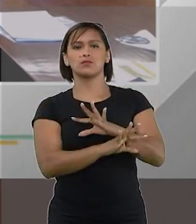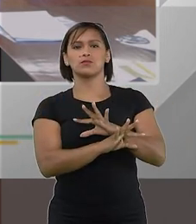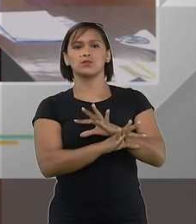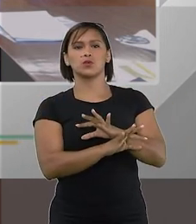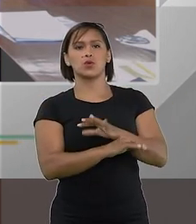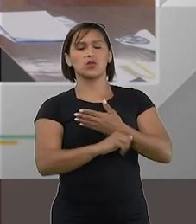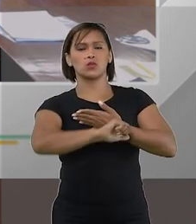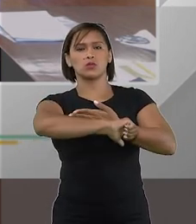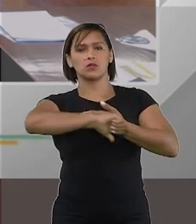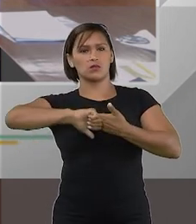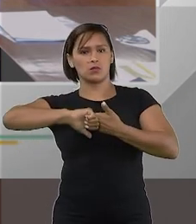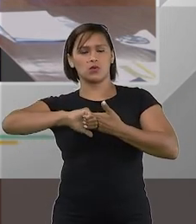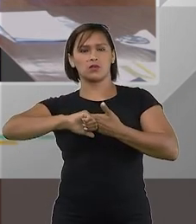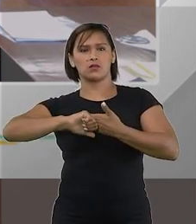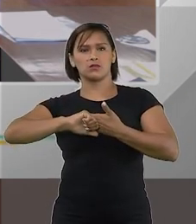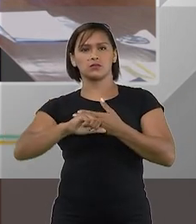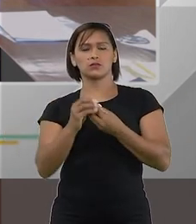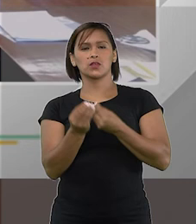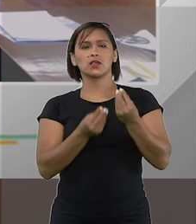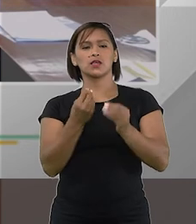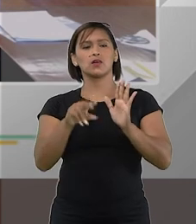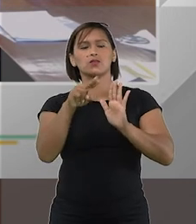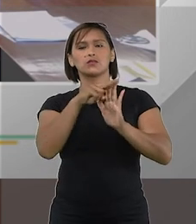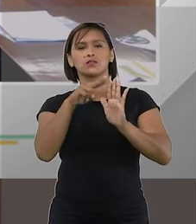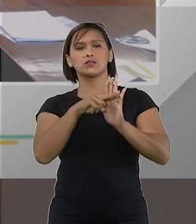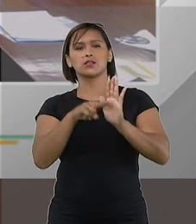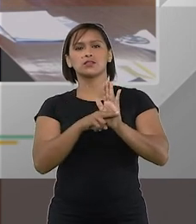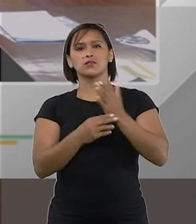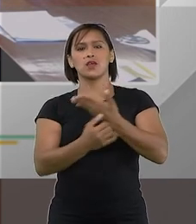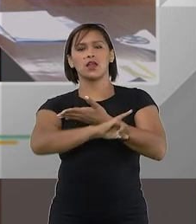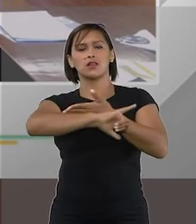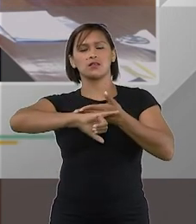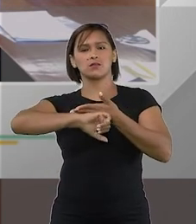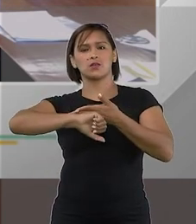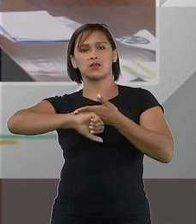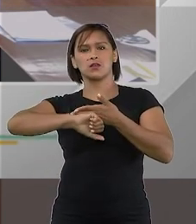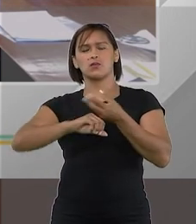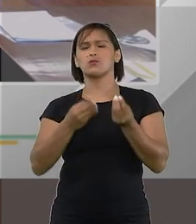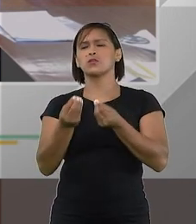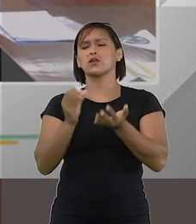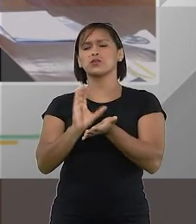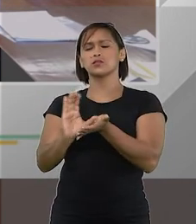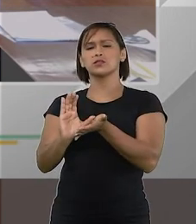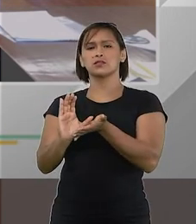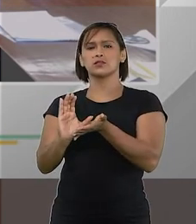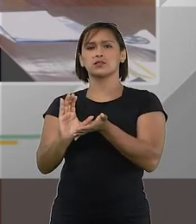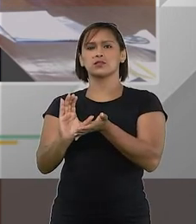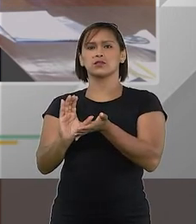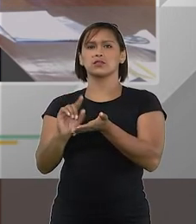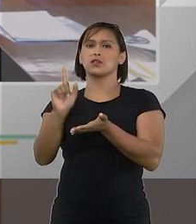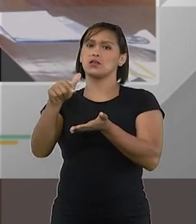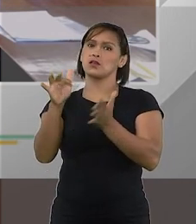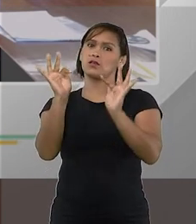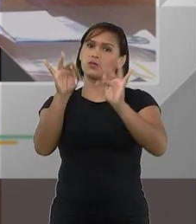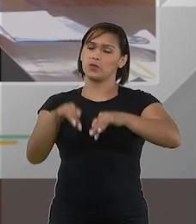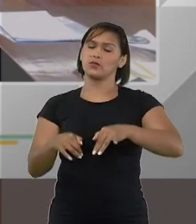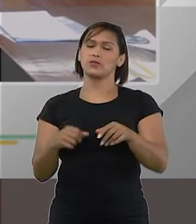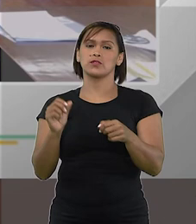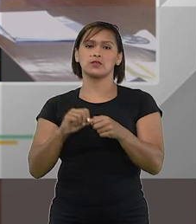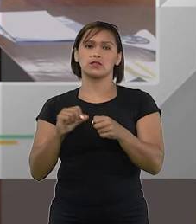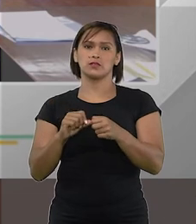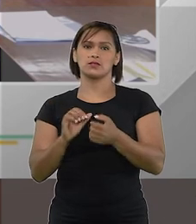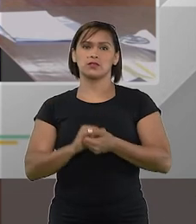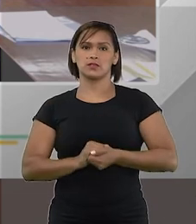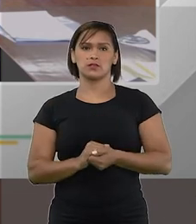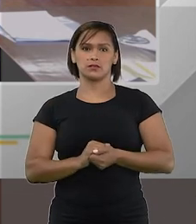incidindo num dano moral e aonde se classifica este crédito para onde vai esse crédito finalmente o que se